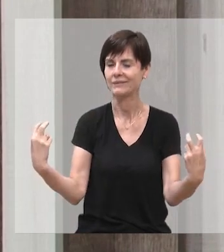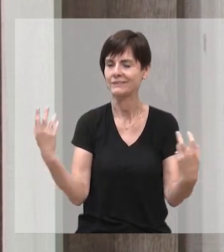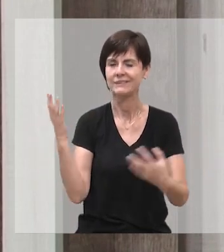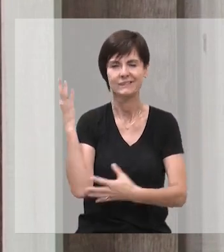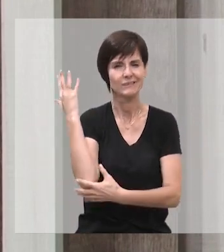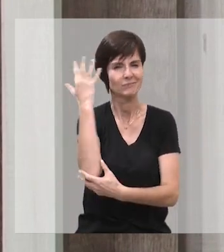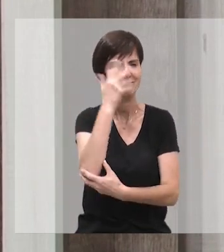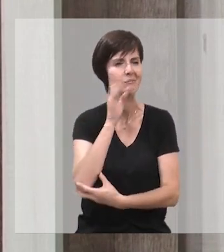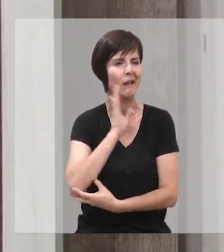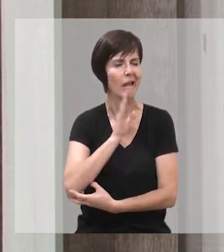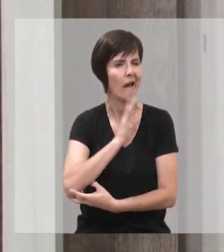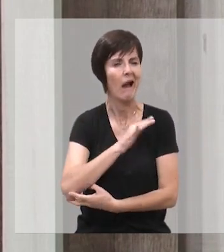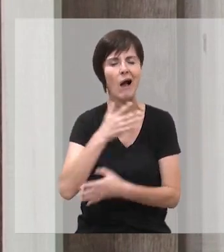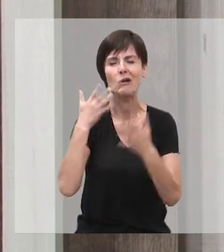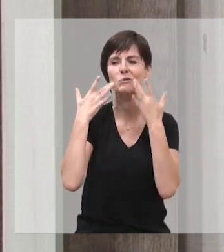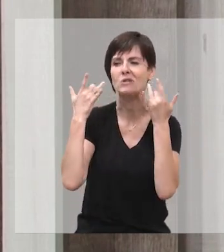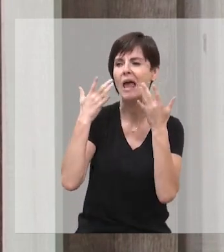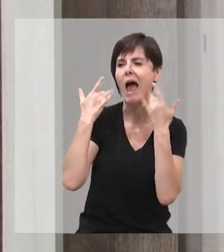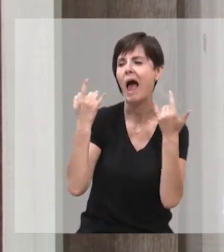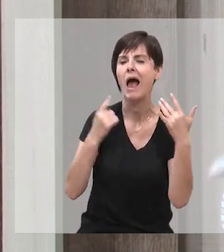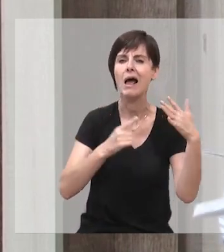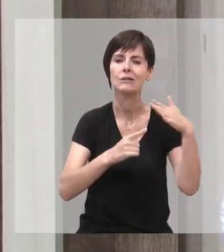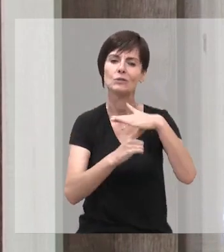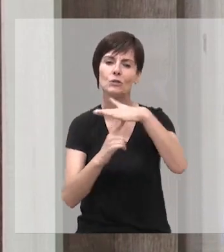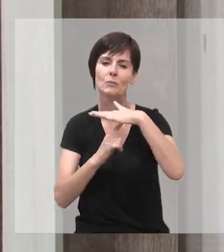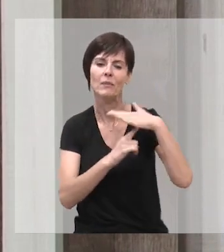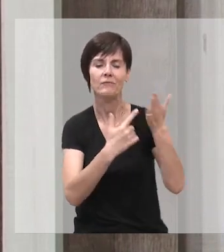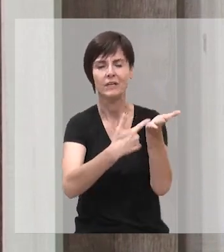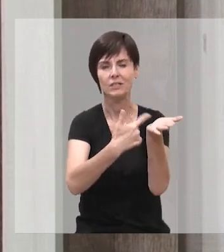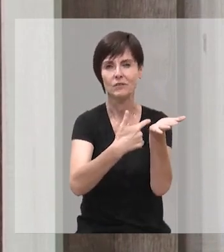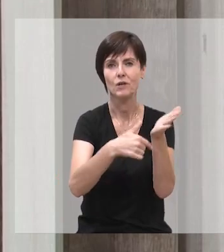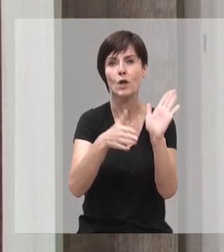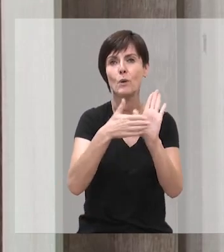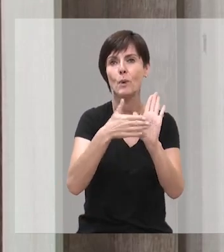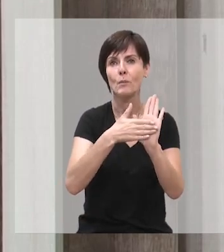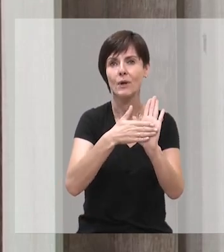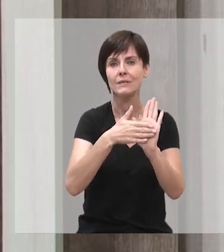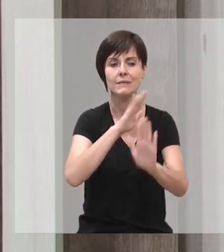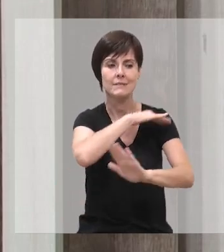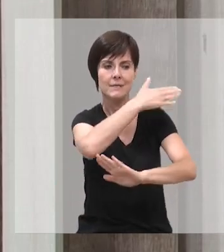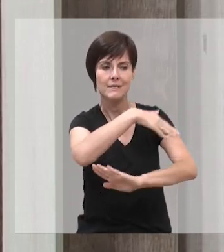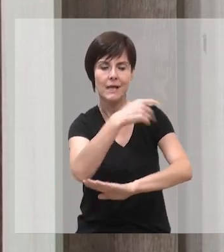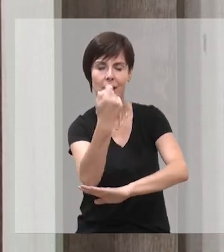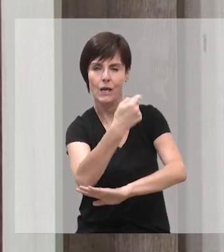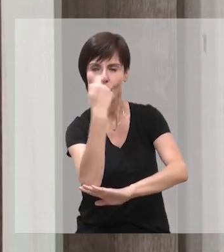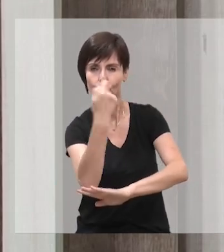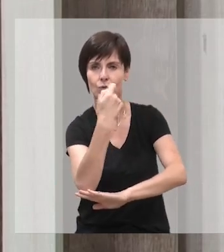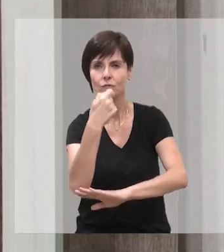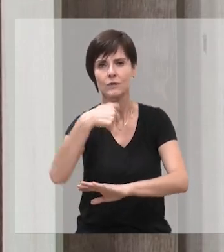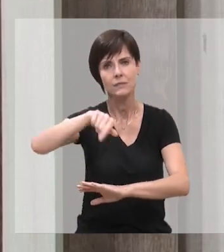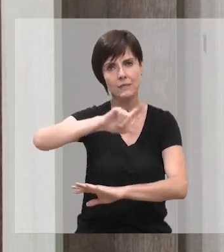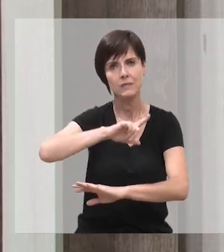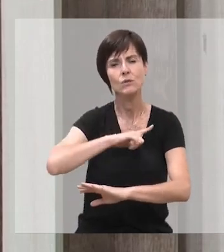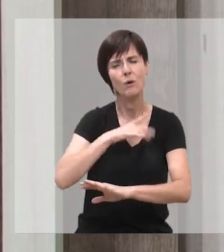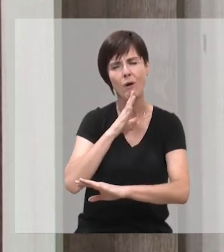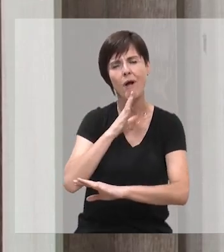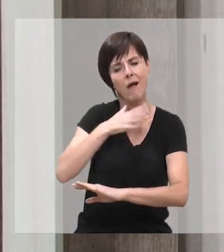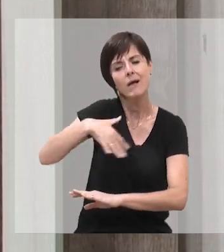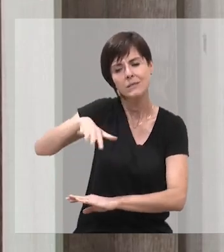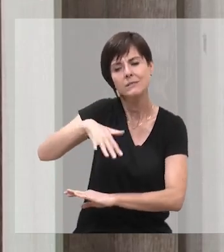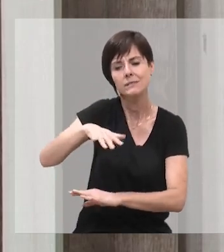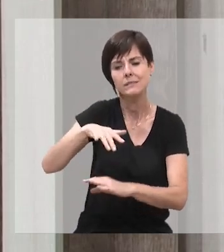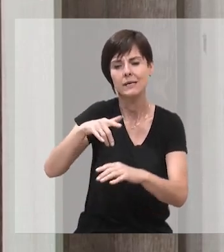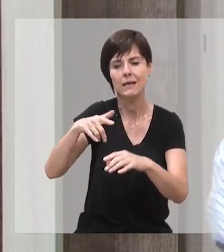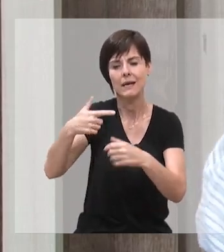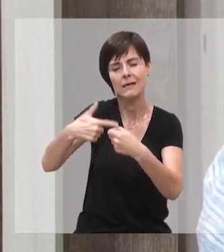conversa, num teatro, numa feira de livro. Porque aqui o propósito de Serra Gaúcha, imagino que vocês transitem também muito